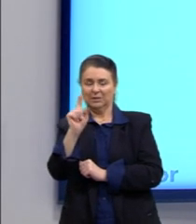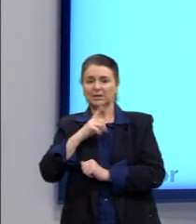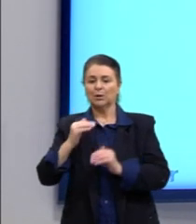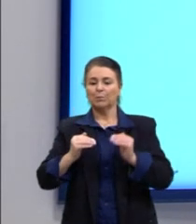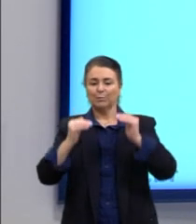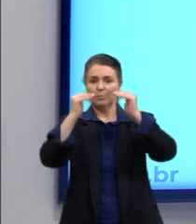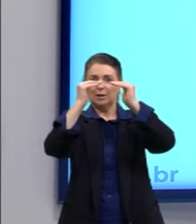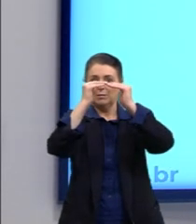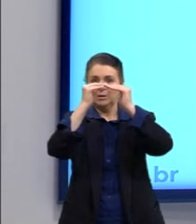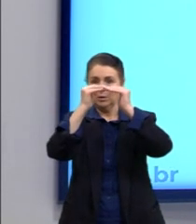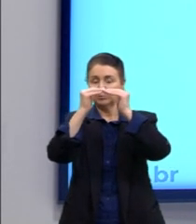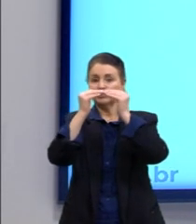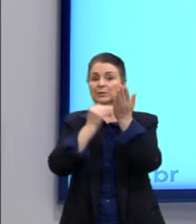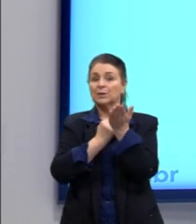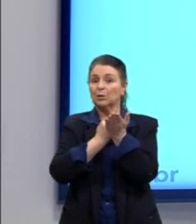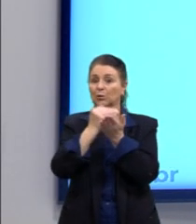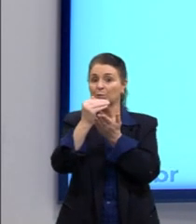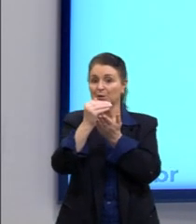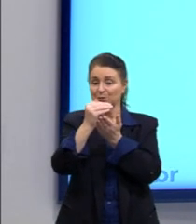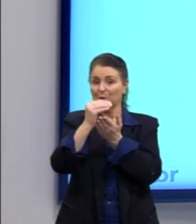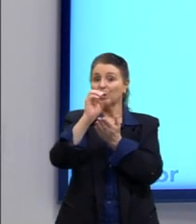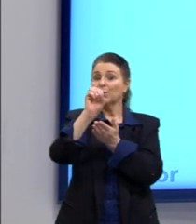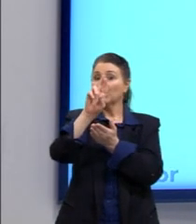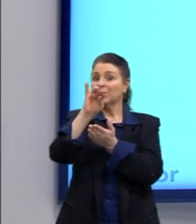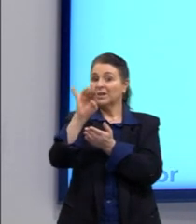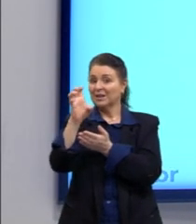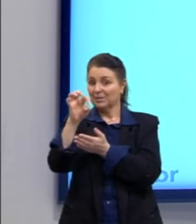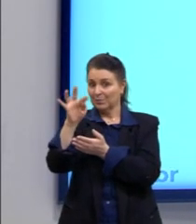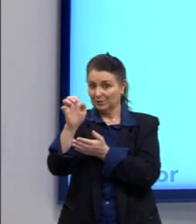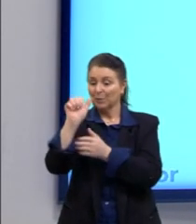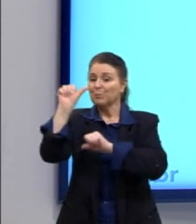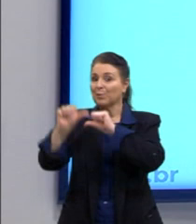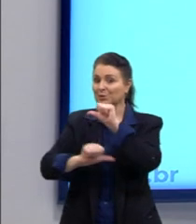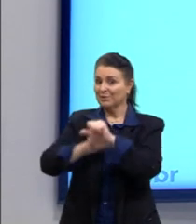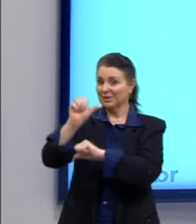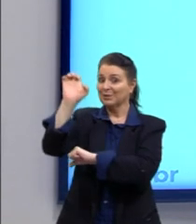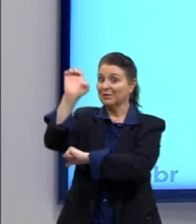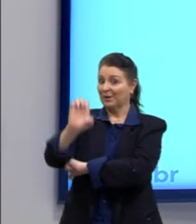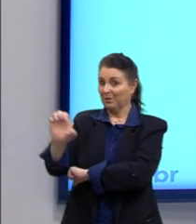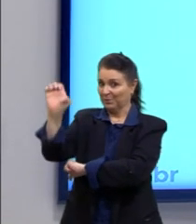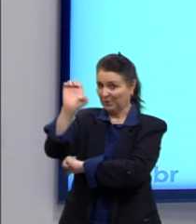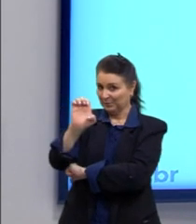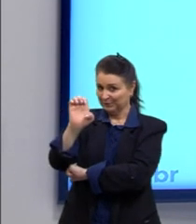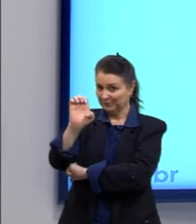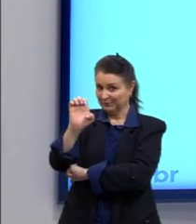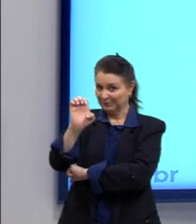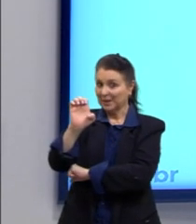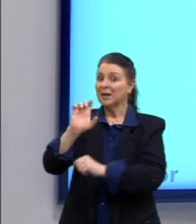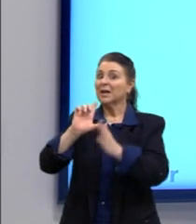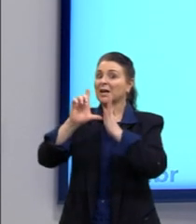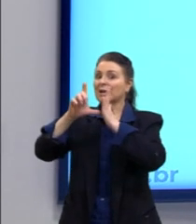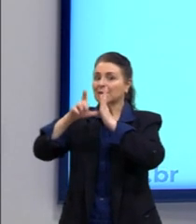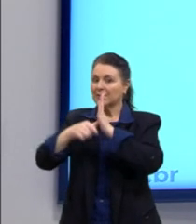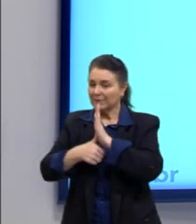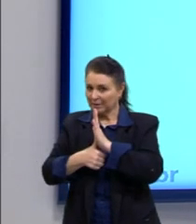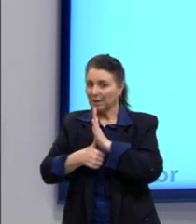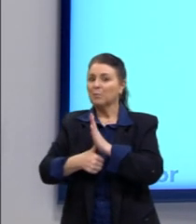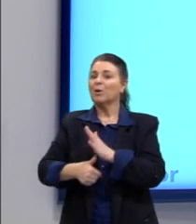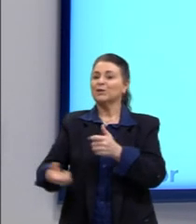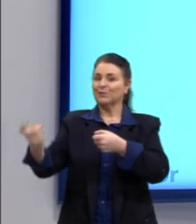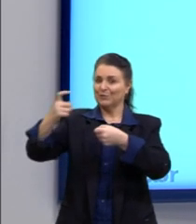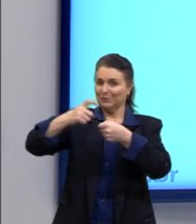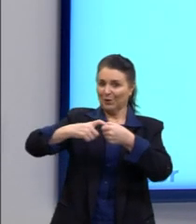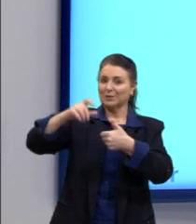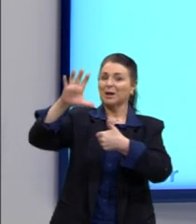originário do Oriente Próximo, mais modificado na Europa setentrional, antes de ser transmitido à América.